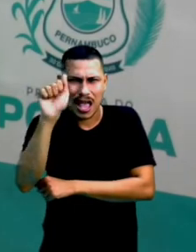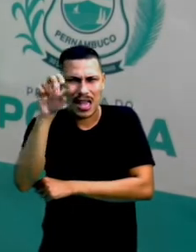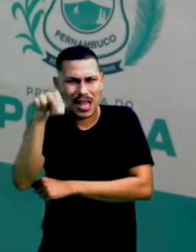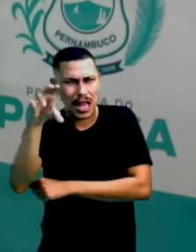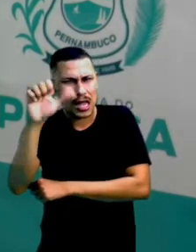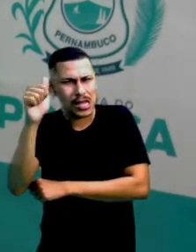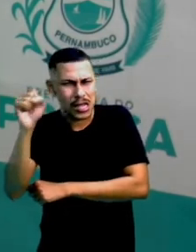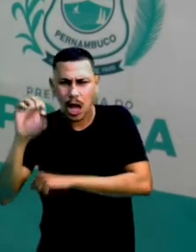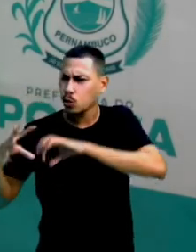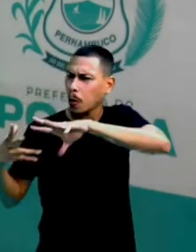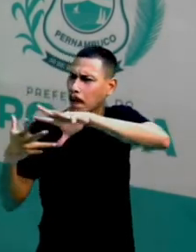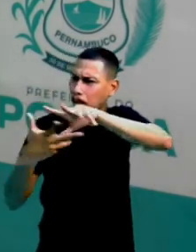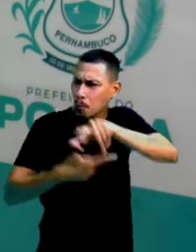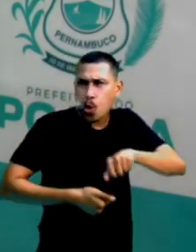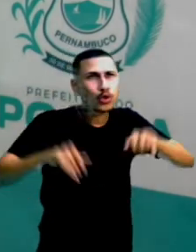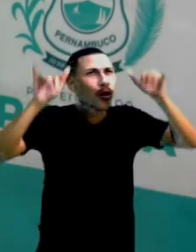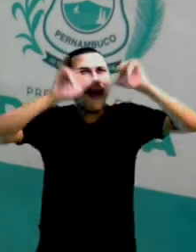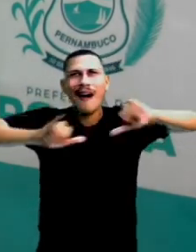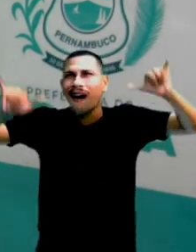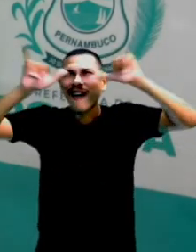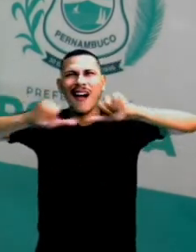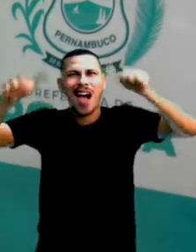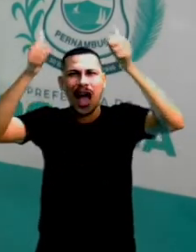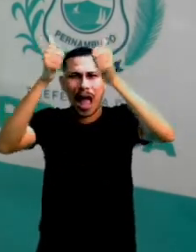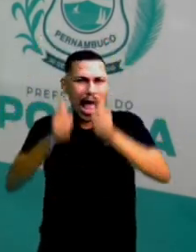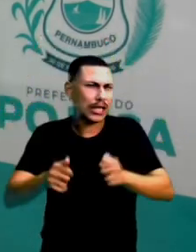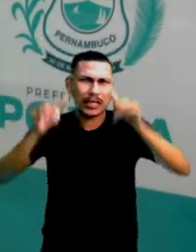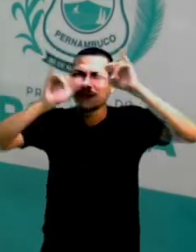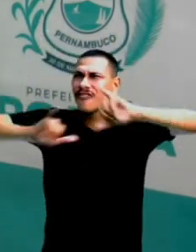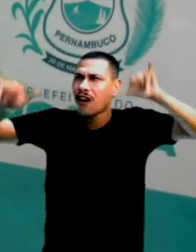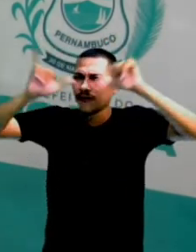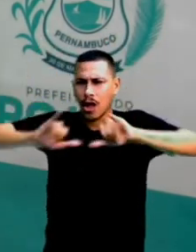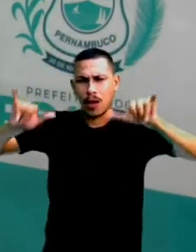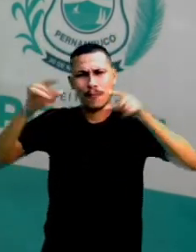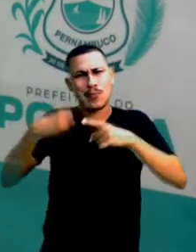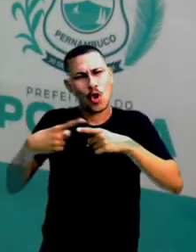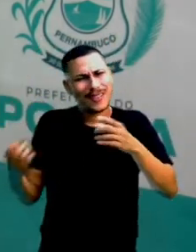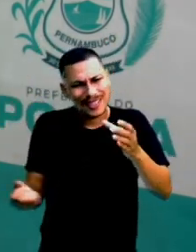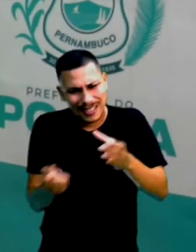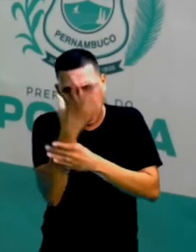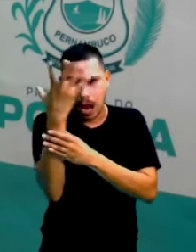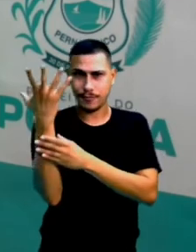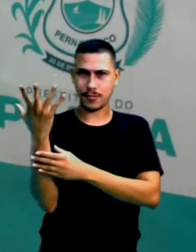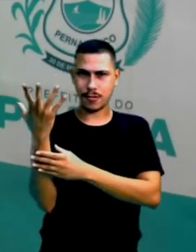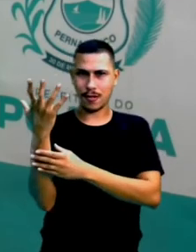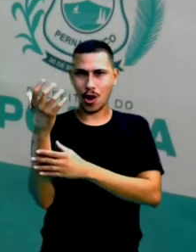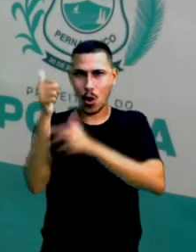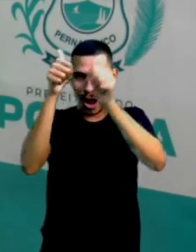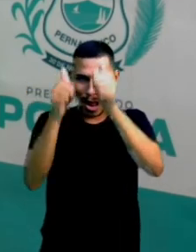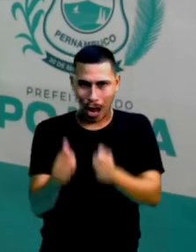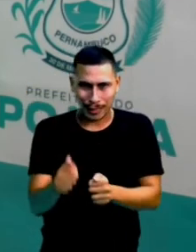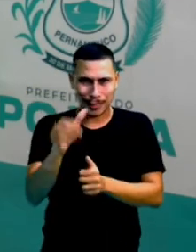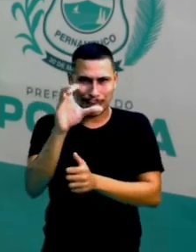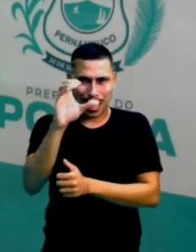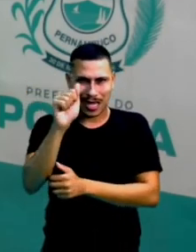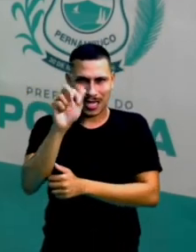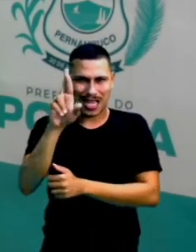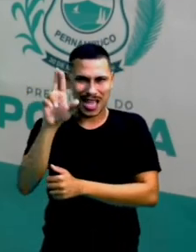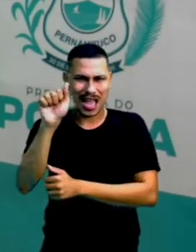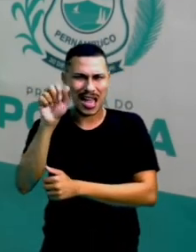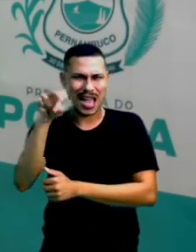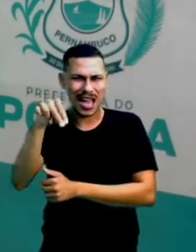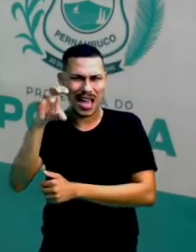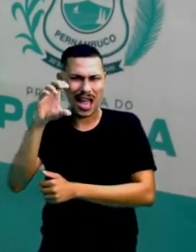Espalhadas pelo mundo inteiro E tem um detalhe curioso E É que as Carrancas dela As peças como um todo Tem sempre o olho